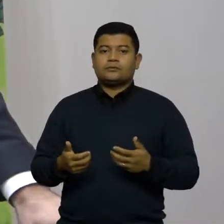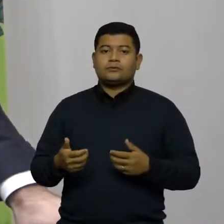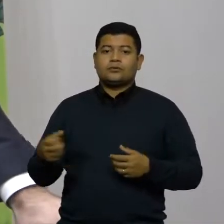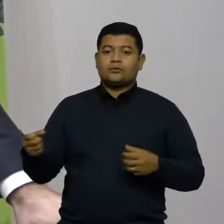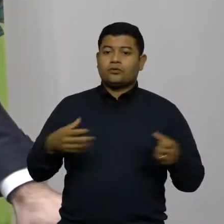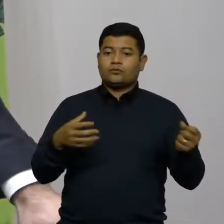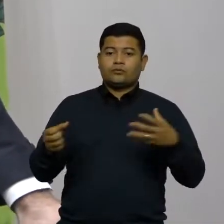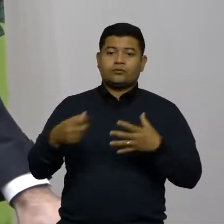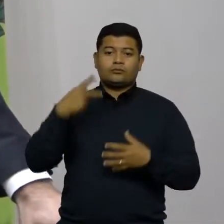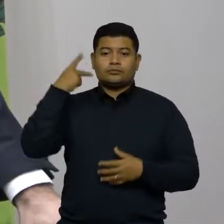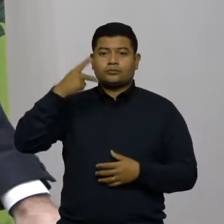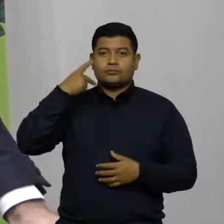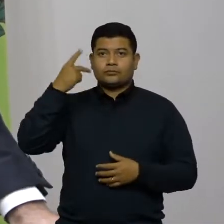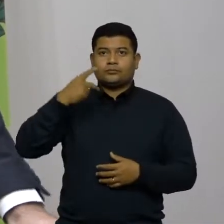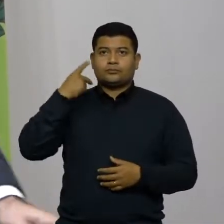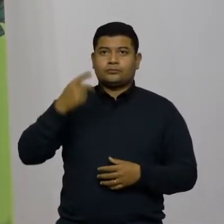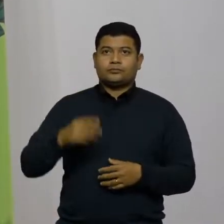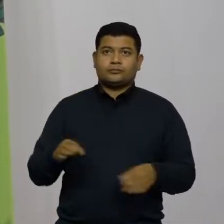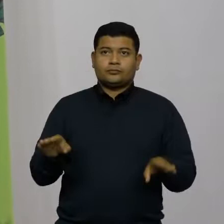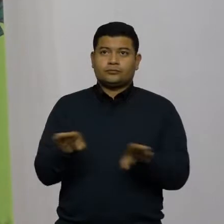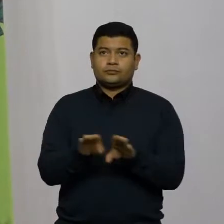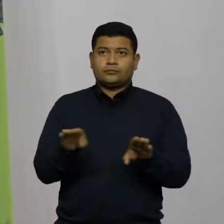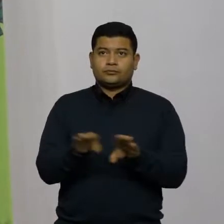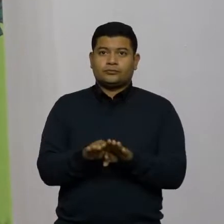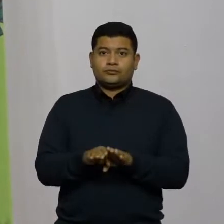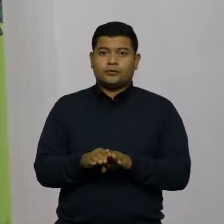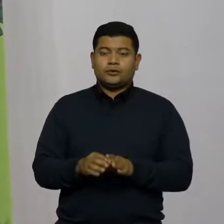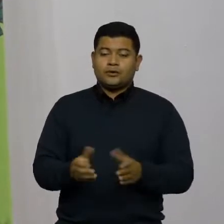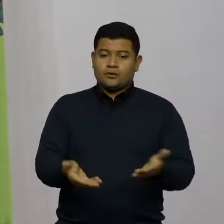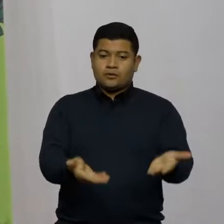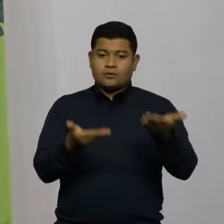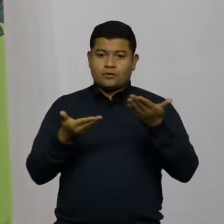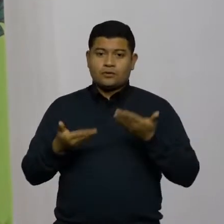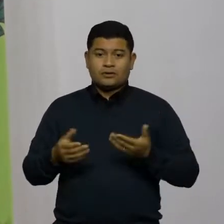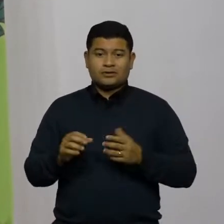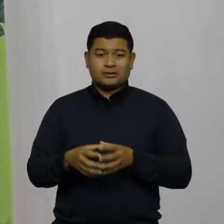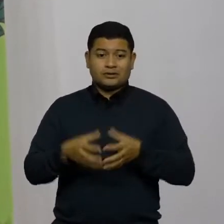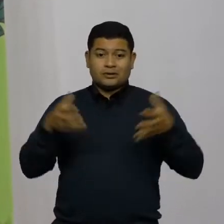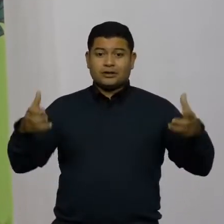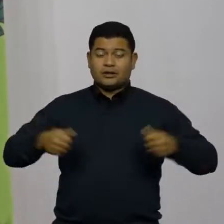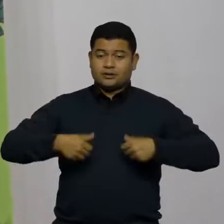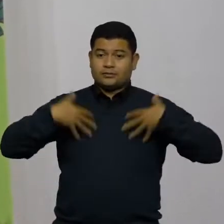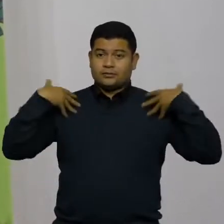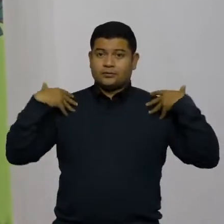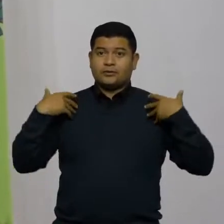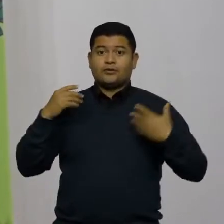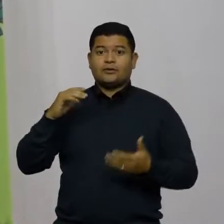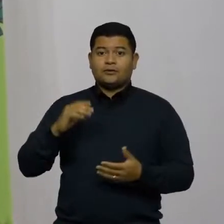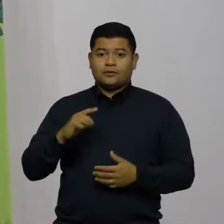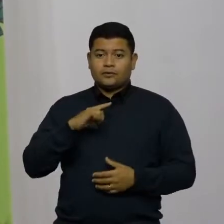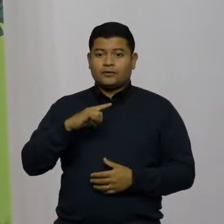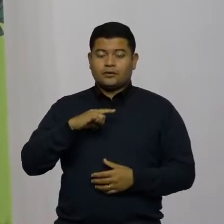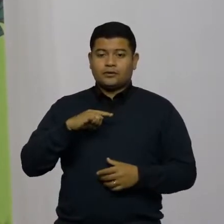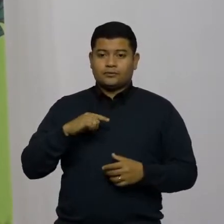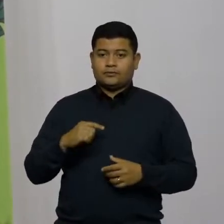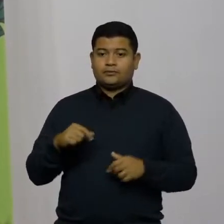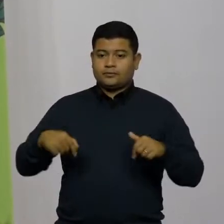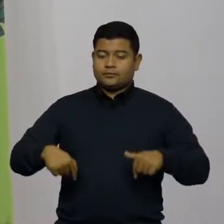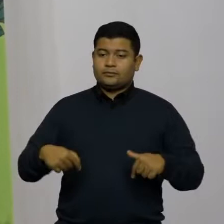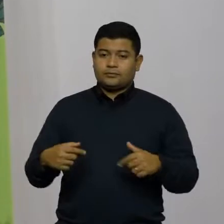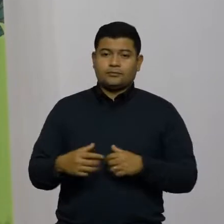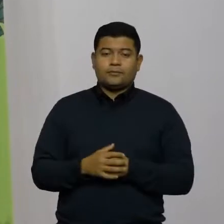e vou também fazer um convite para uma grande solenidade que vai acontecer logo mais. Quero fazer,